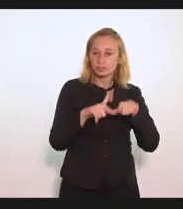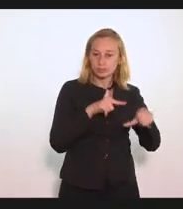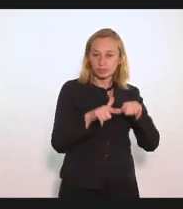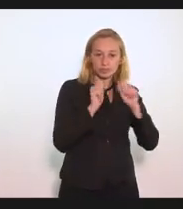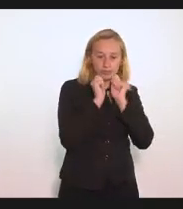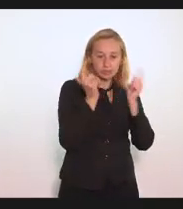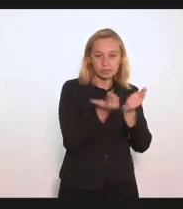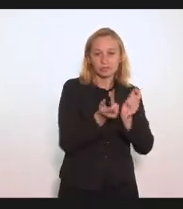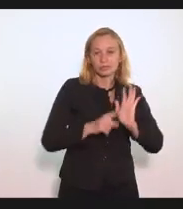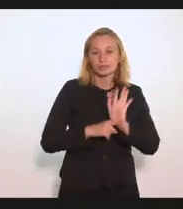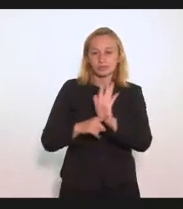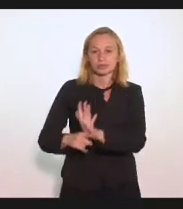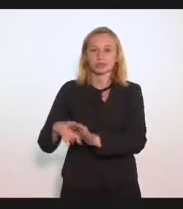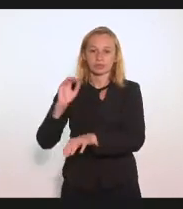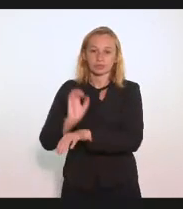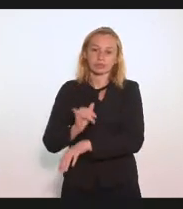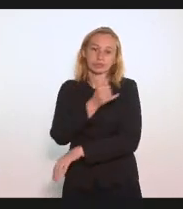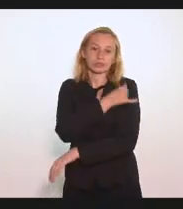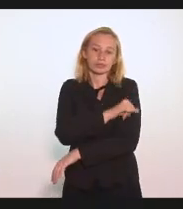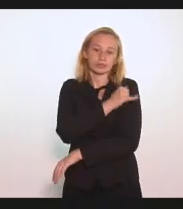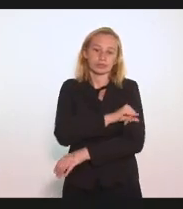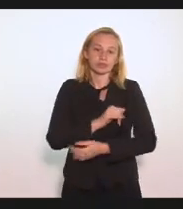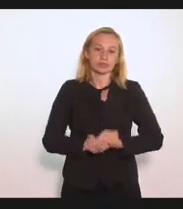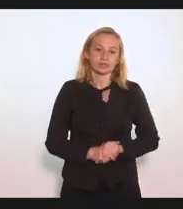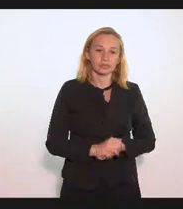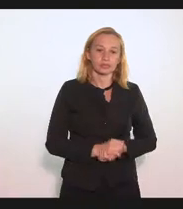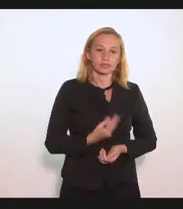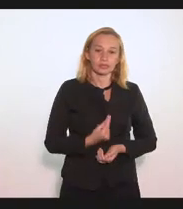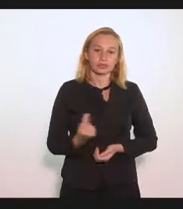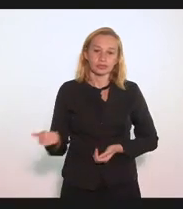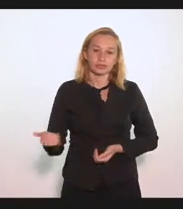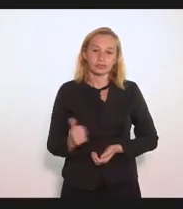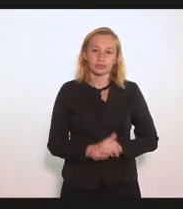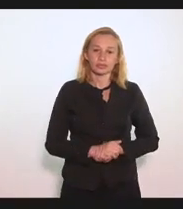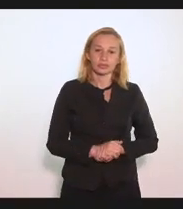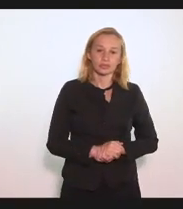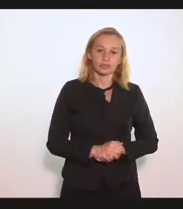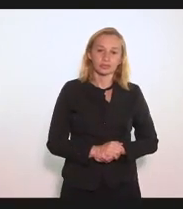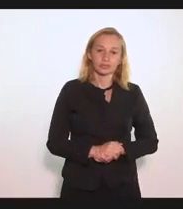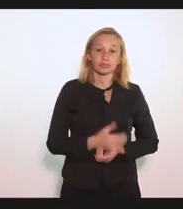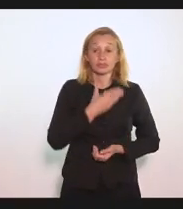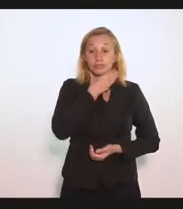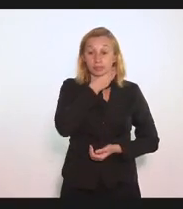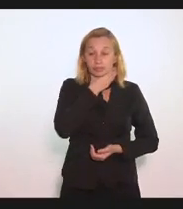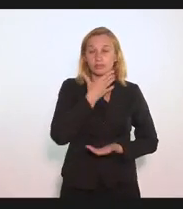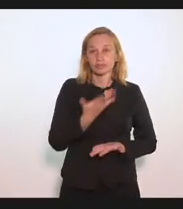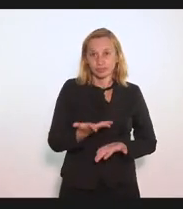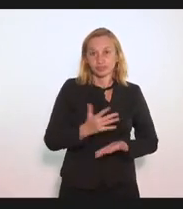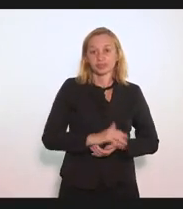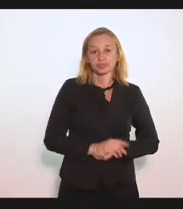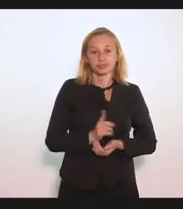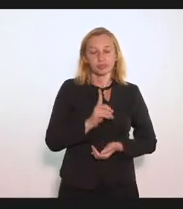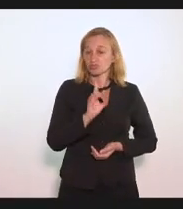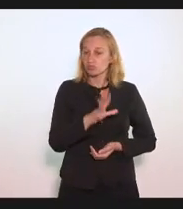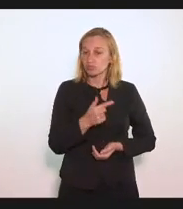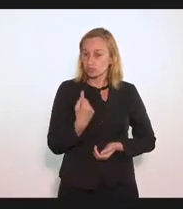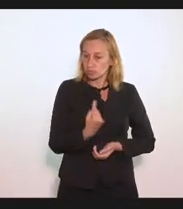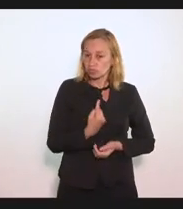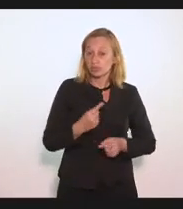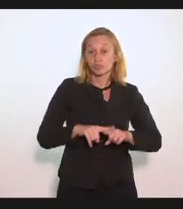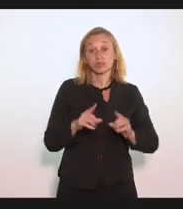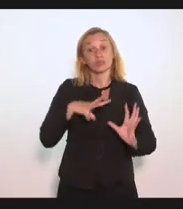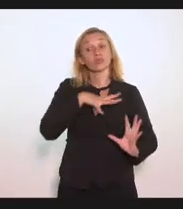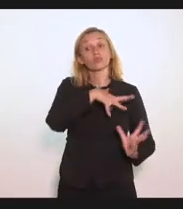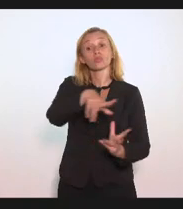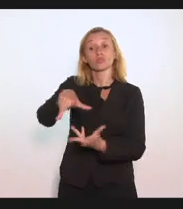o estado do Rio de Janeiro a tentar sair dessa dessa crise que não é só nossa é do mundo